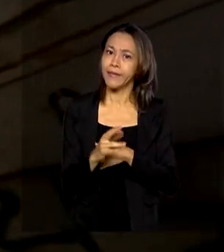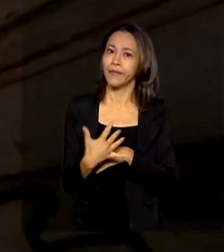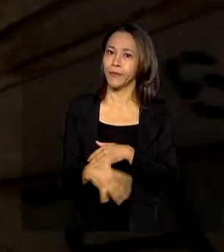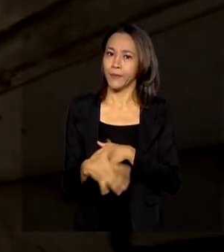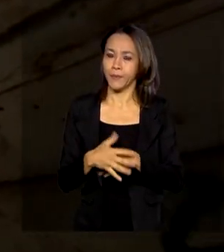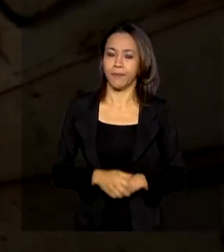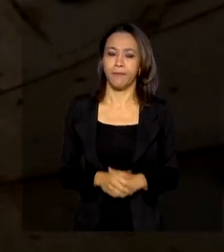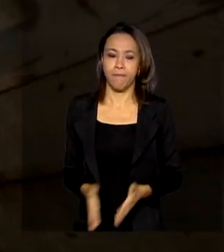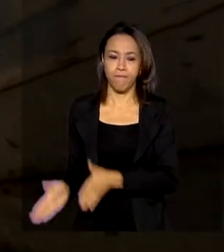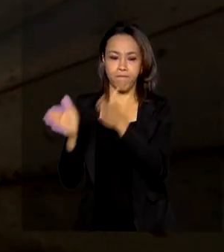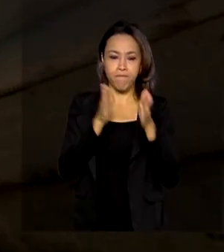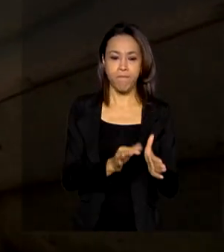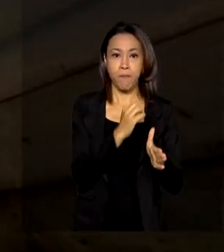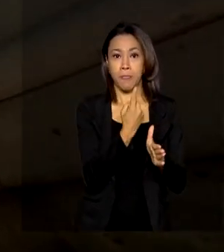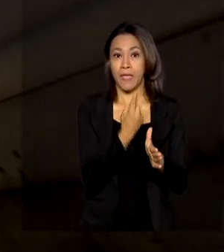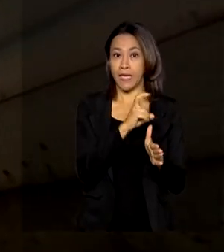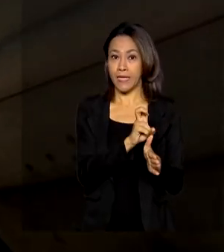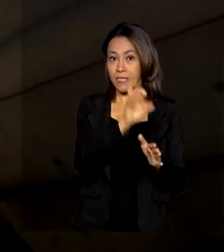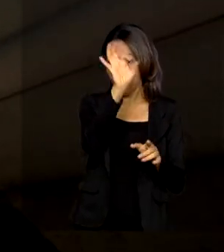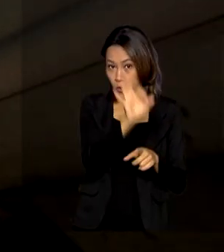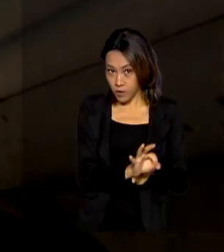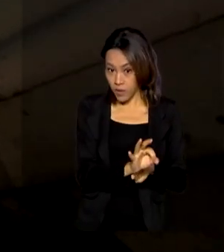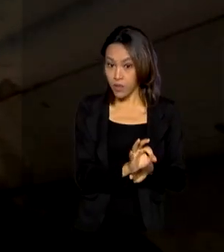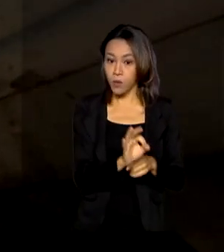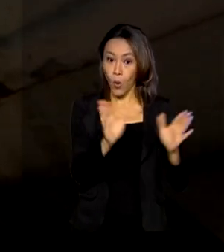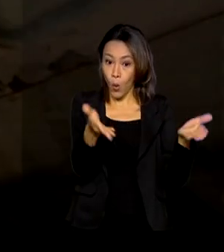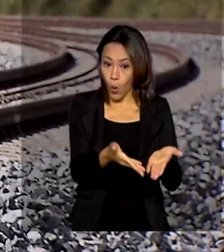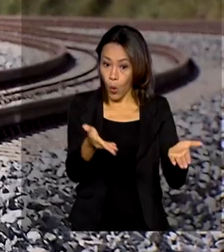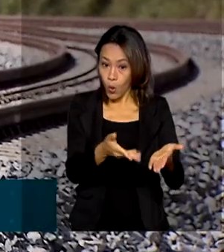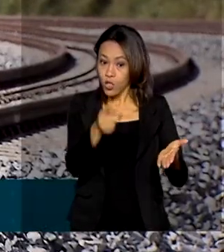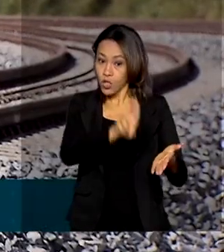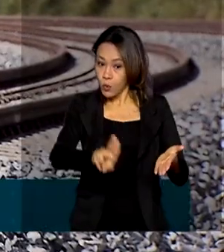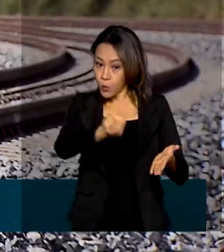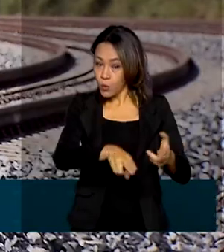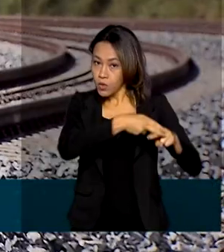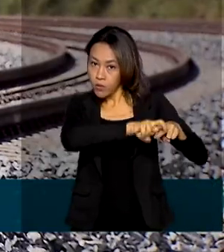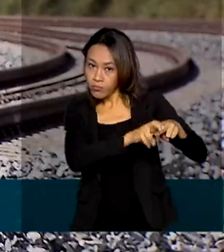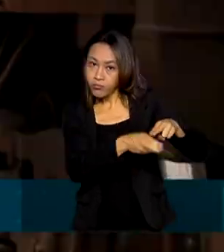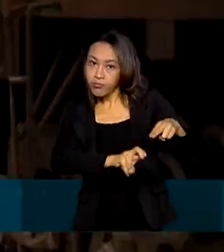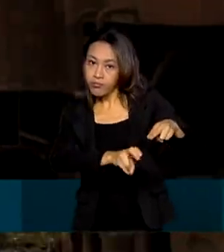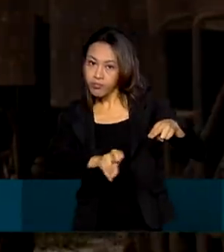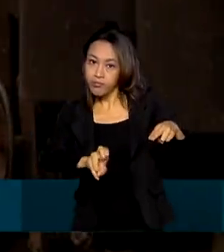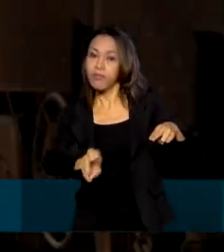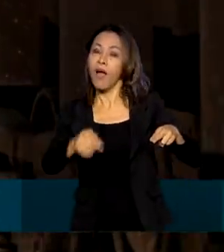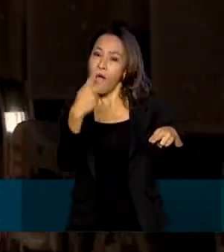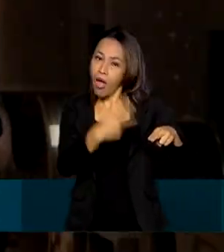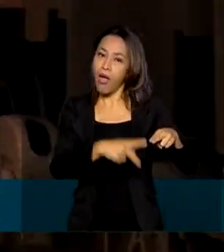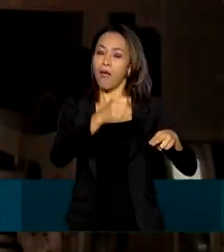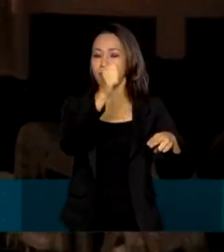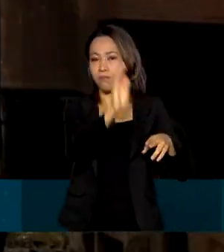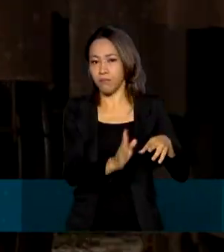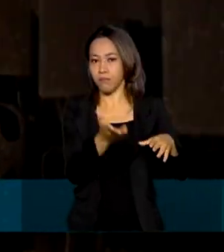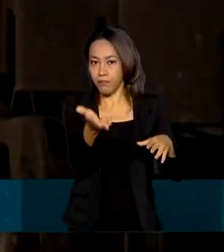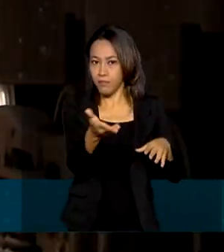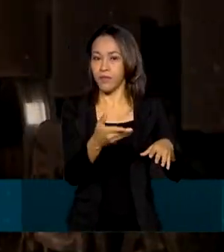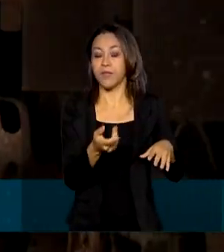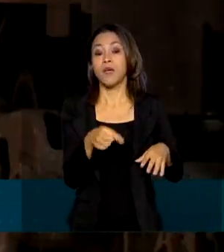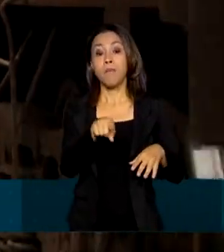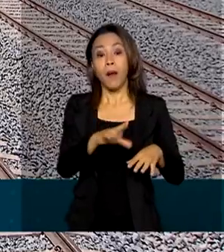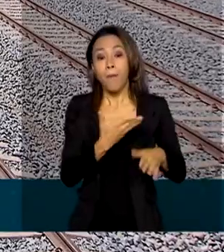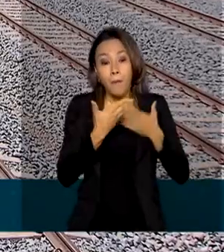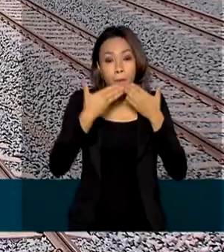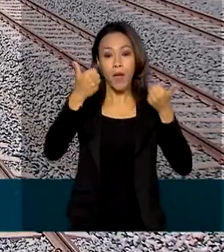Apenas 15% da carga transportada hoje no Brasil vai pelos trilhos. E para melhorar nosso sistema